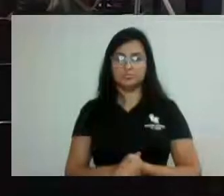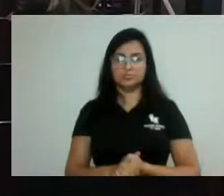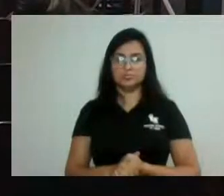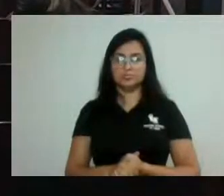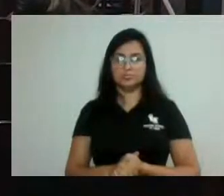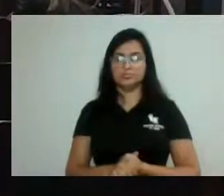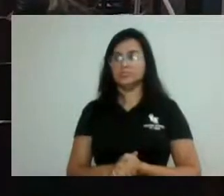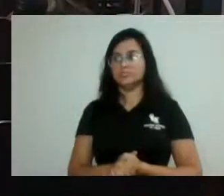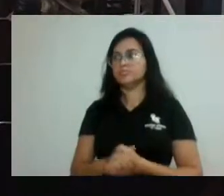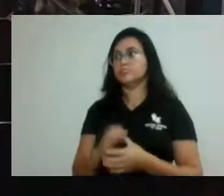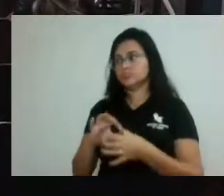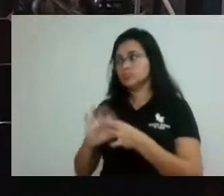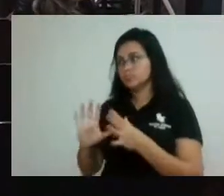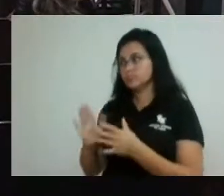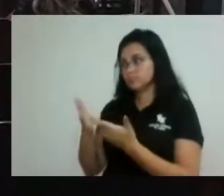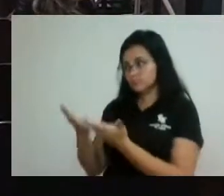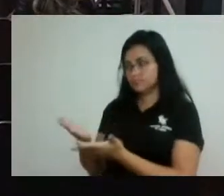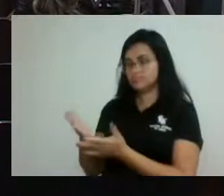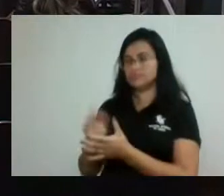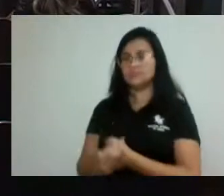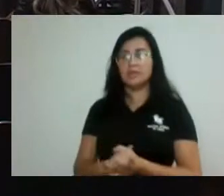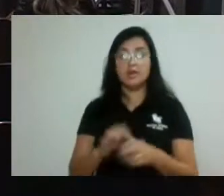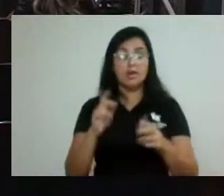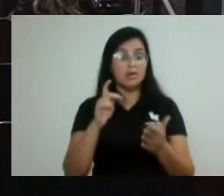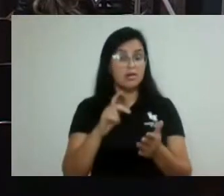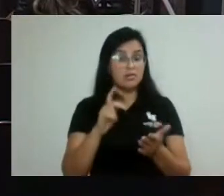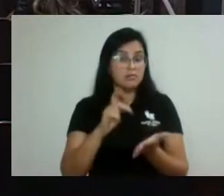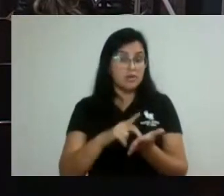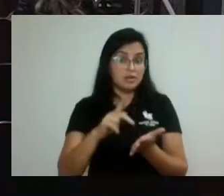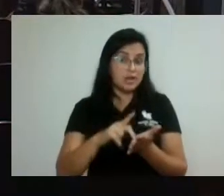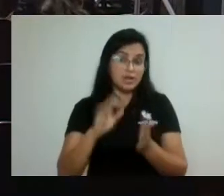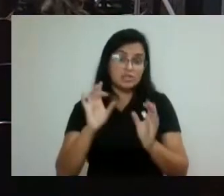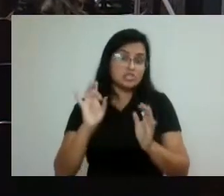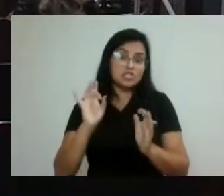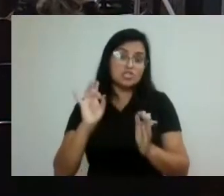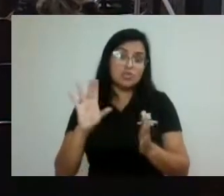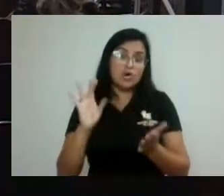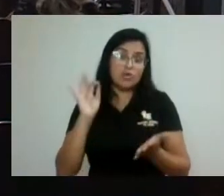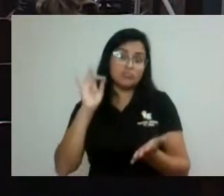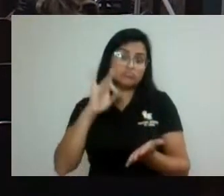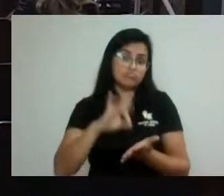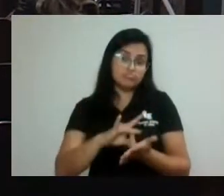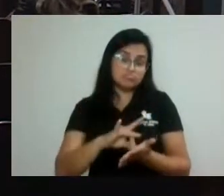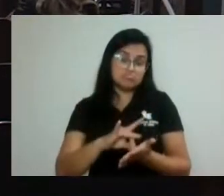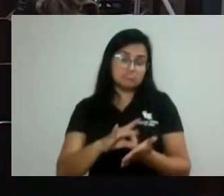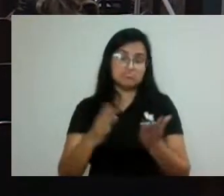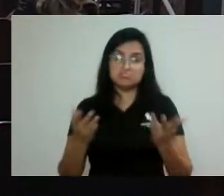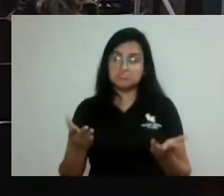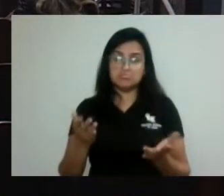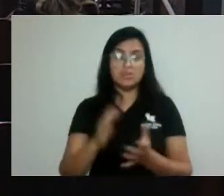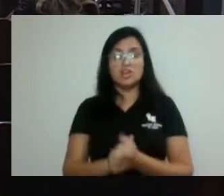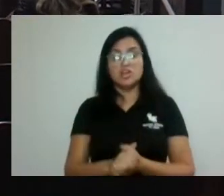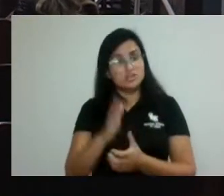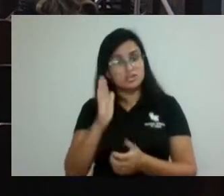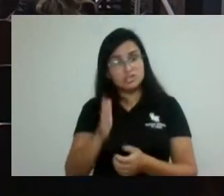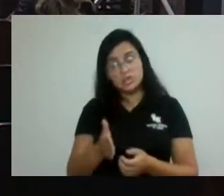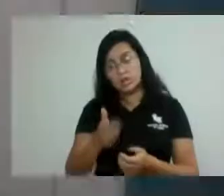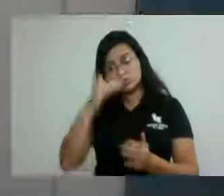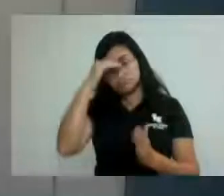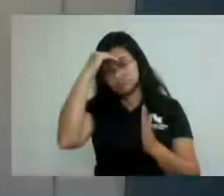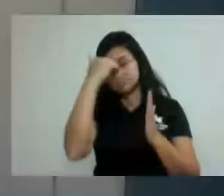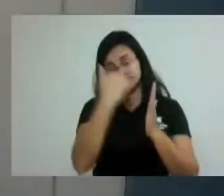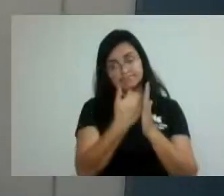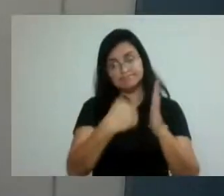presidente, na verdade, nós estamos regulamentando. As denúncias já vão para a ouvidoria mesmo e as leis que estavam estabelecendo essas ações